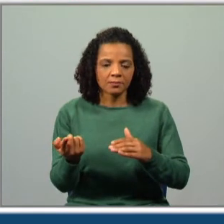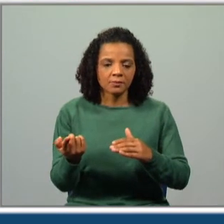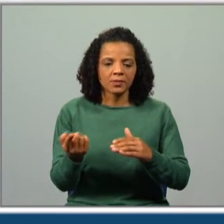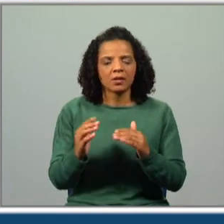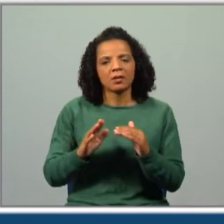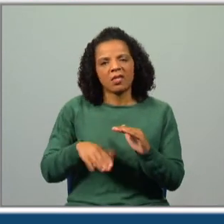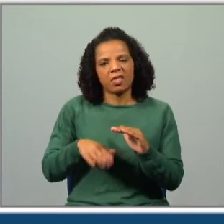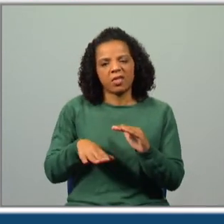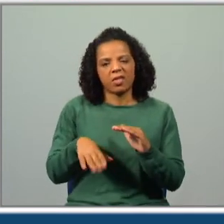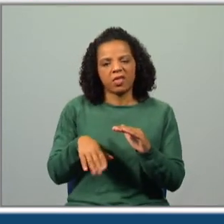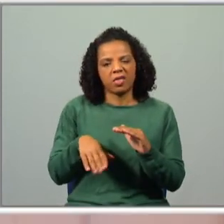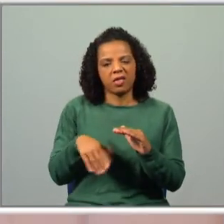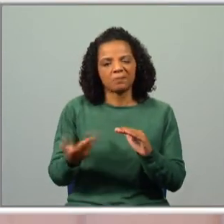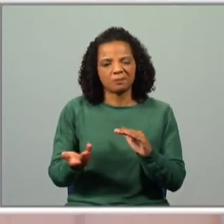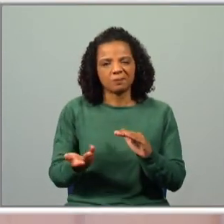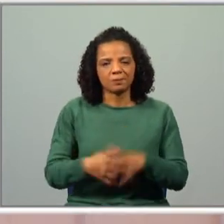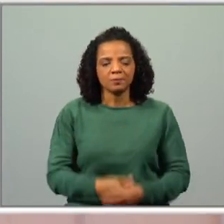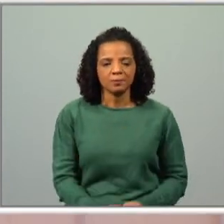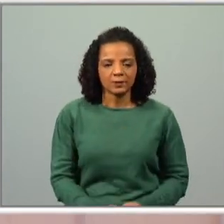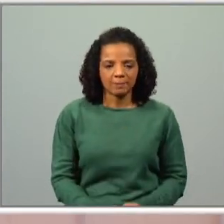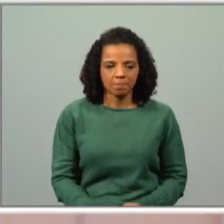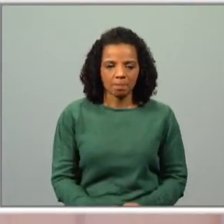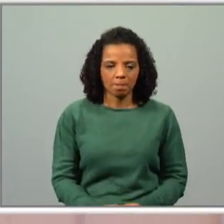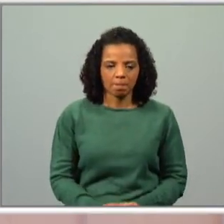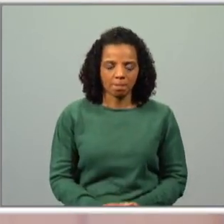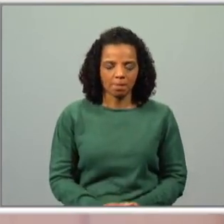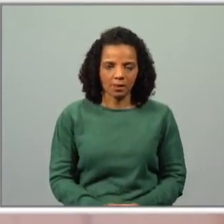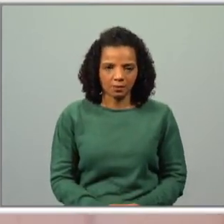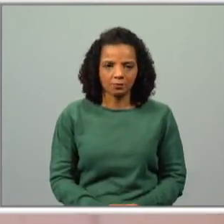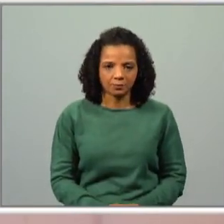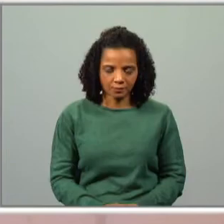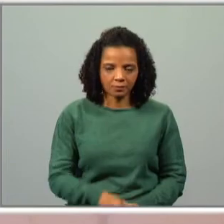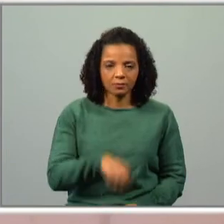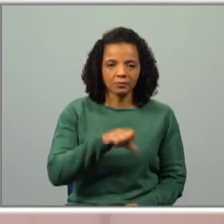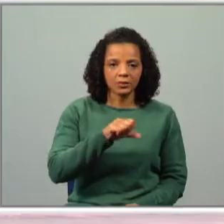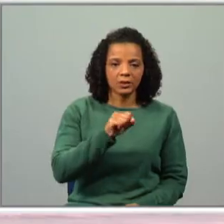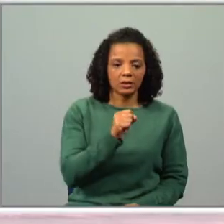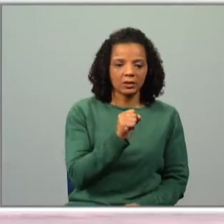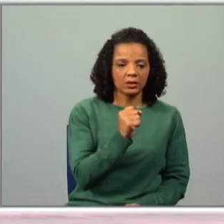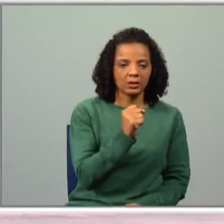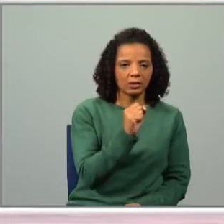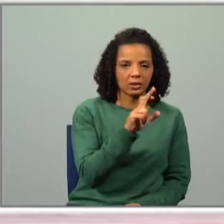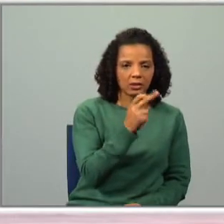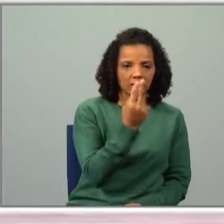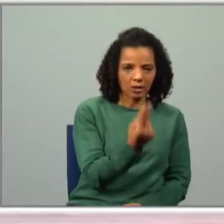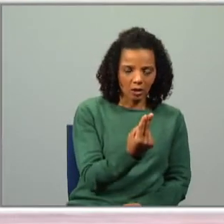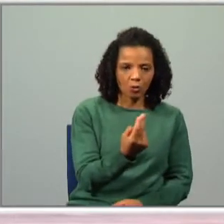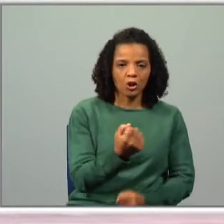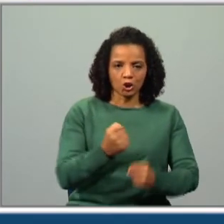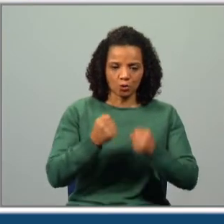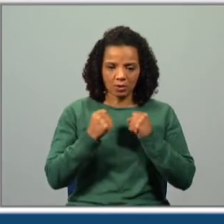inferioridade. E então, temos o quê? O grau superlativo relativo de